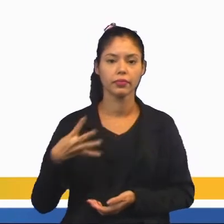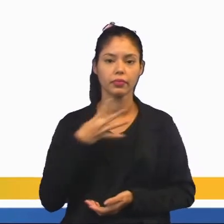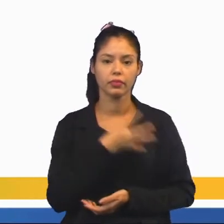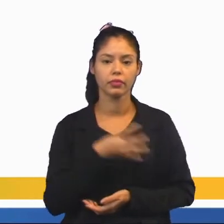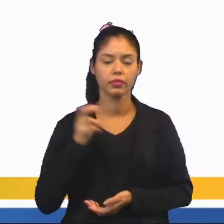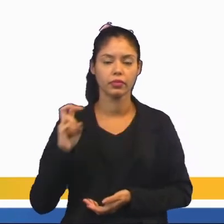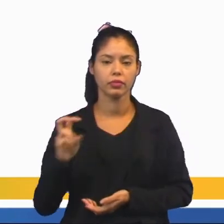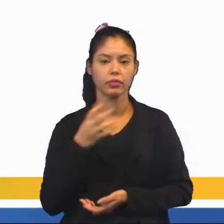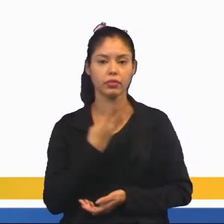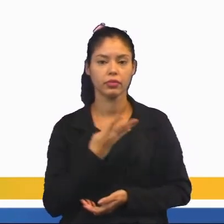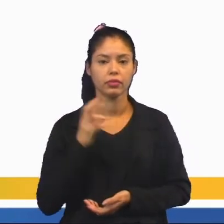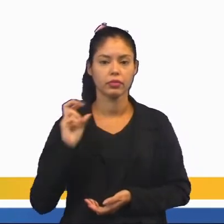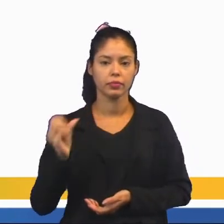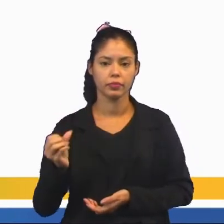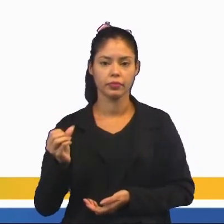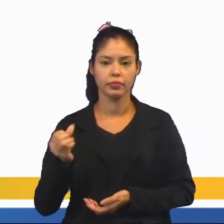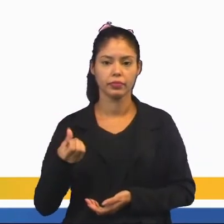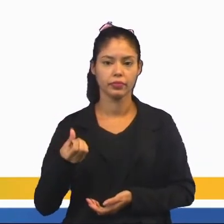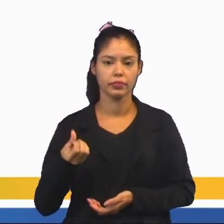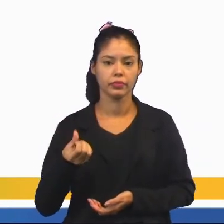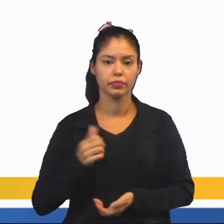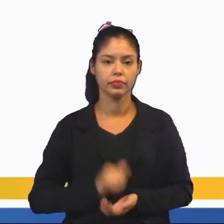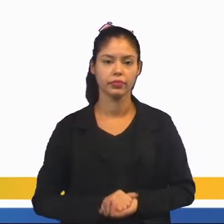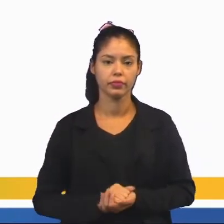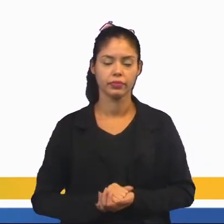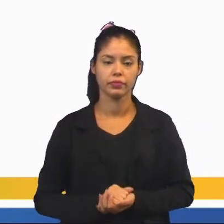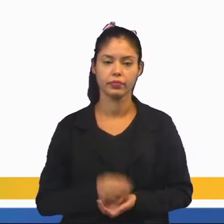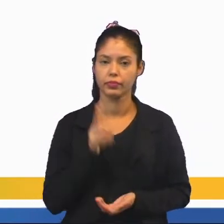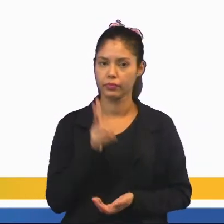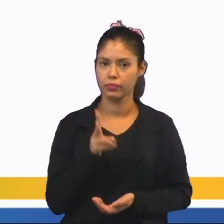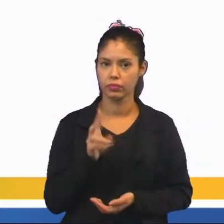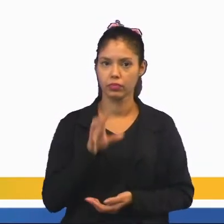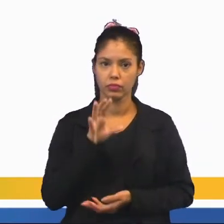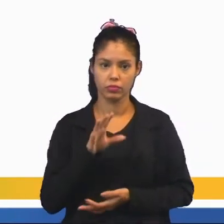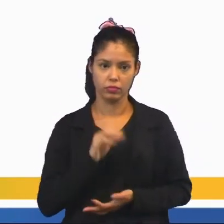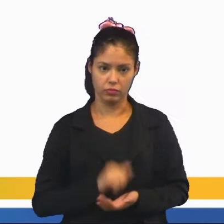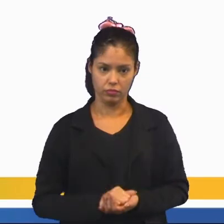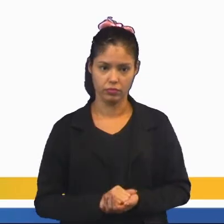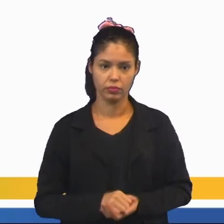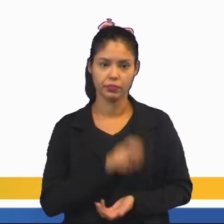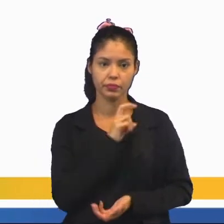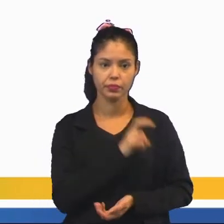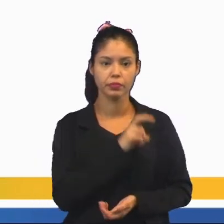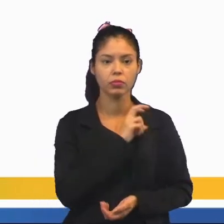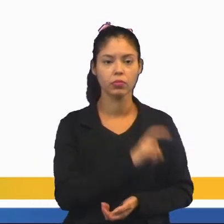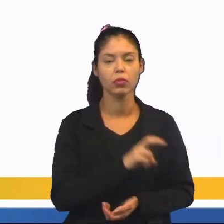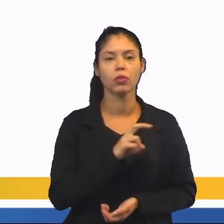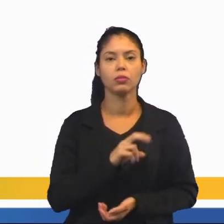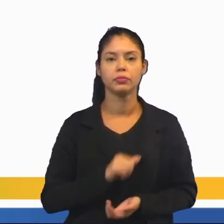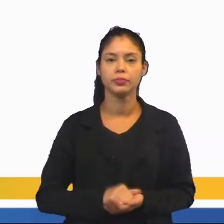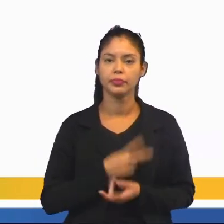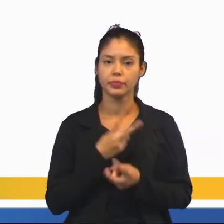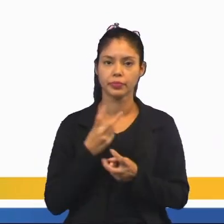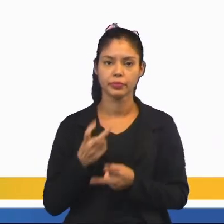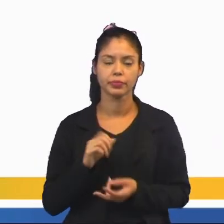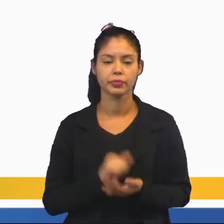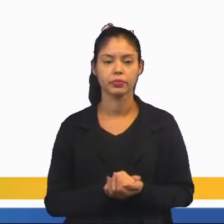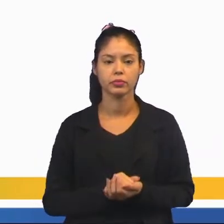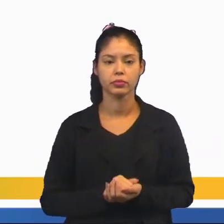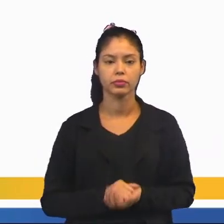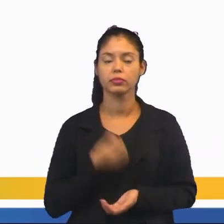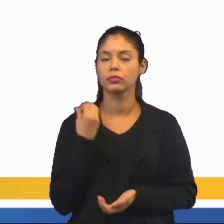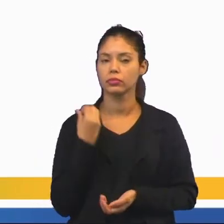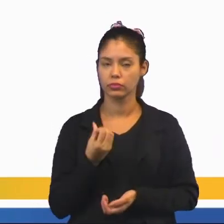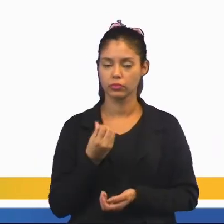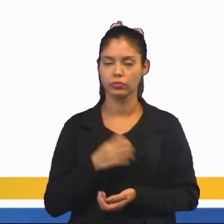4 com 4, o 4 com 5 e o 4 com 6. Da mesma forma, o 5, perceberam? Da